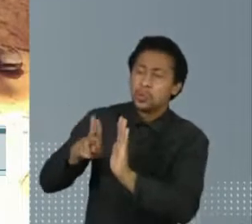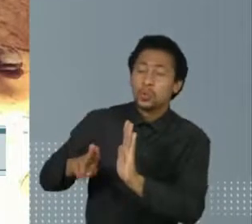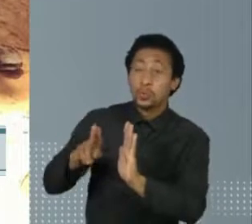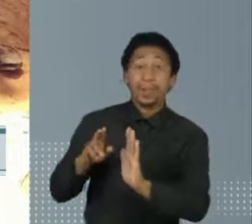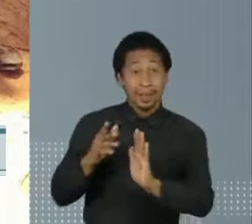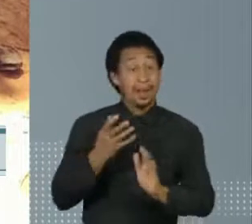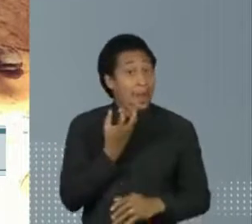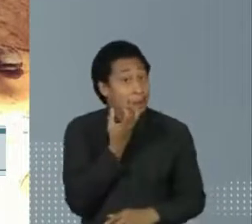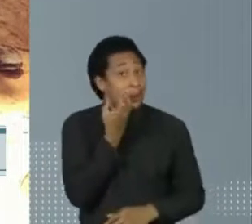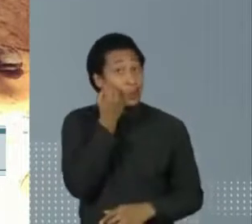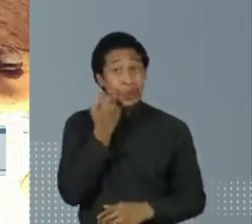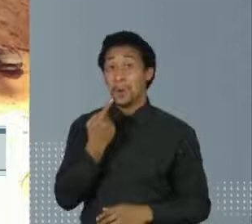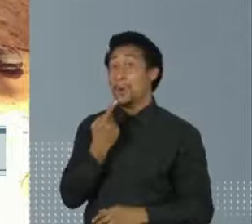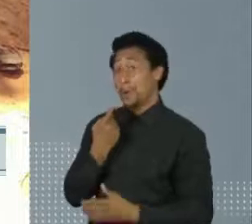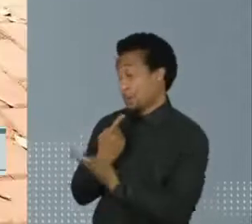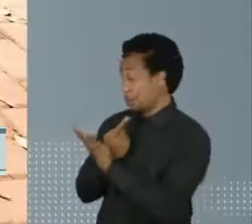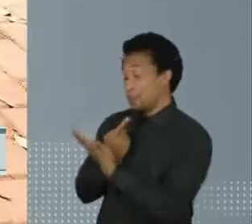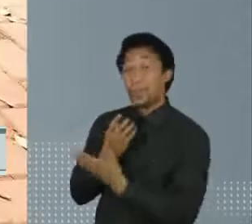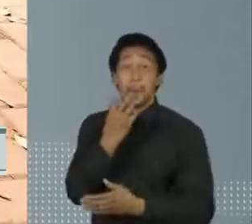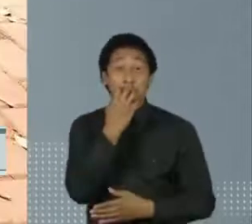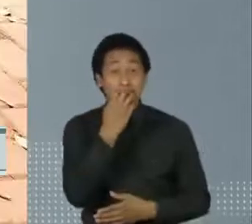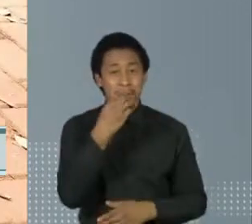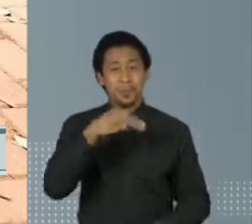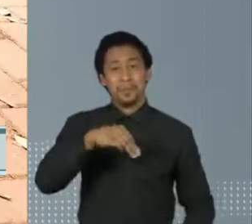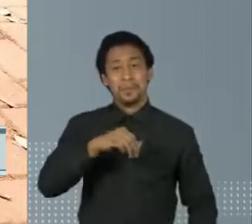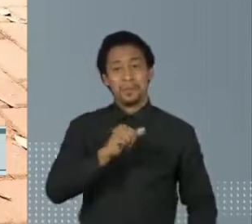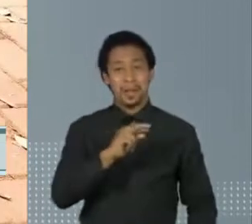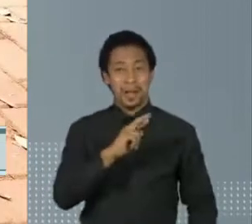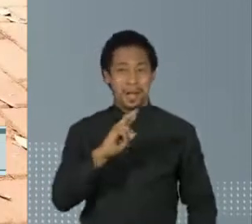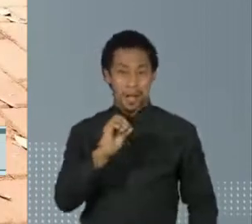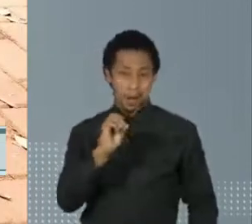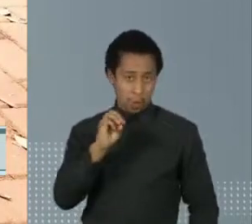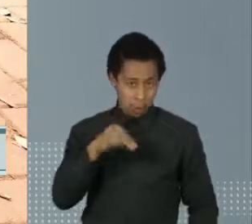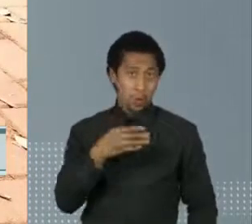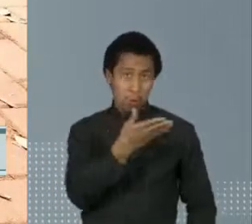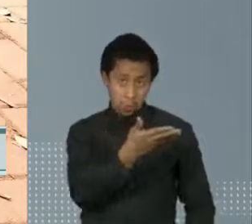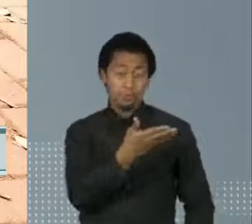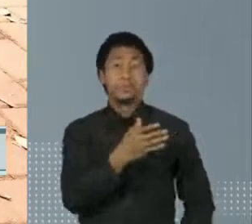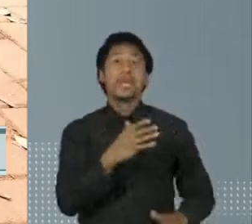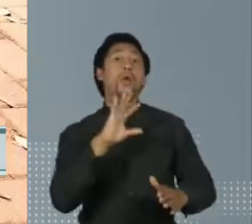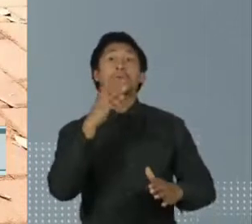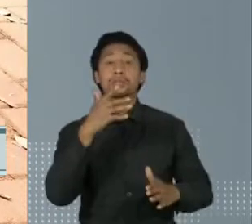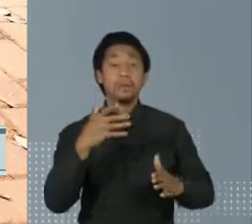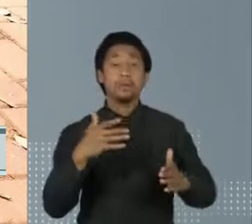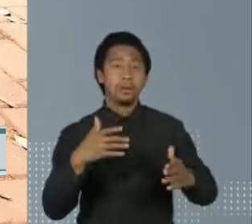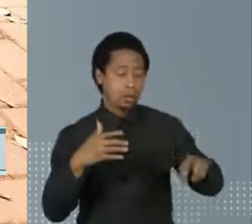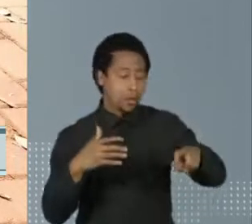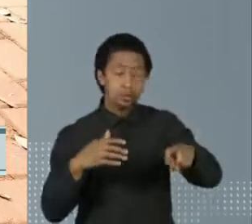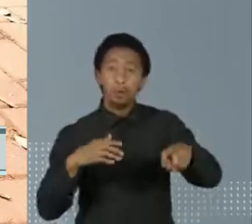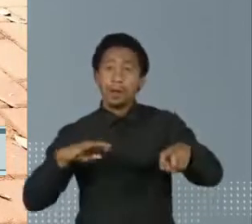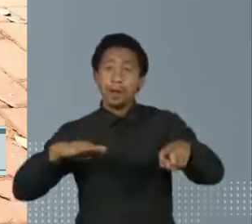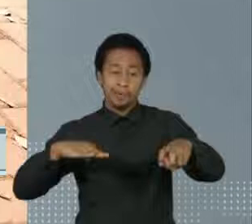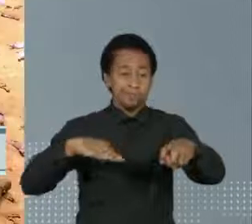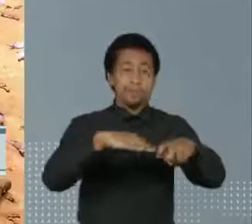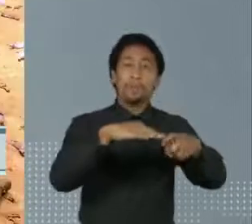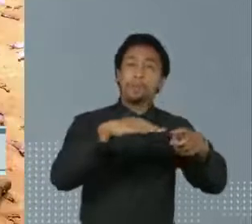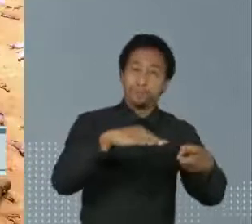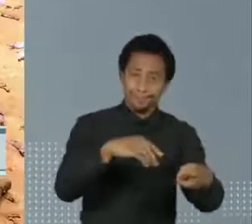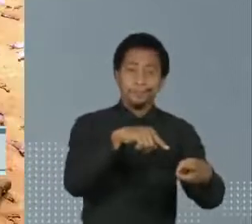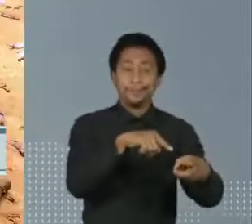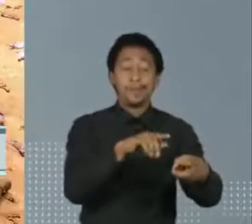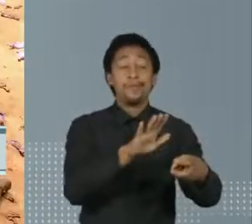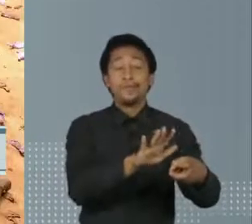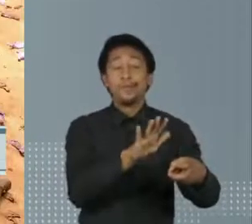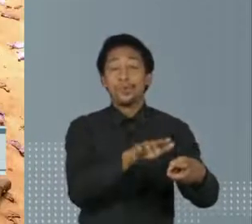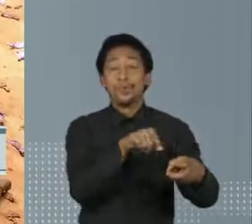foi atropelado em uma grande rodovia e resgatado por um abrigo, onde passou mais de três anos. Ela, então, decidiu criar a ONG